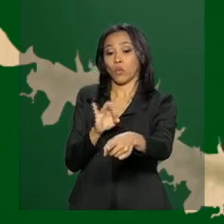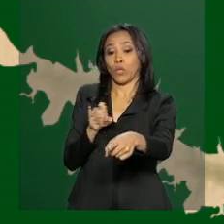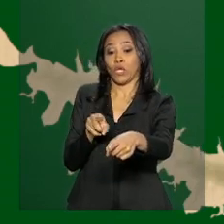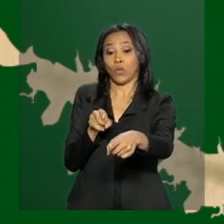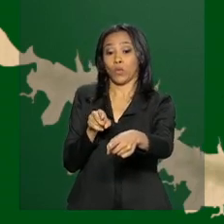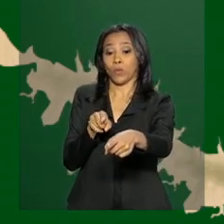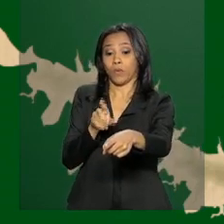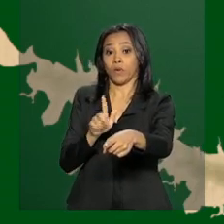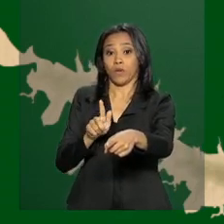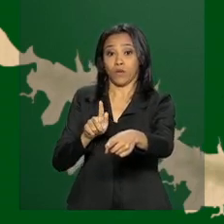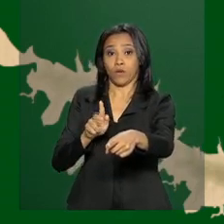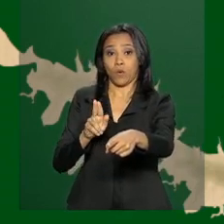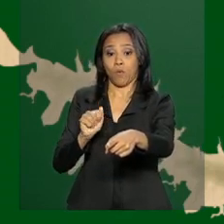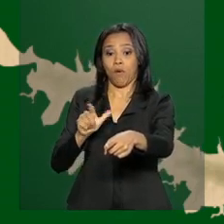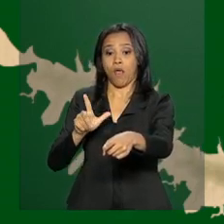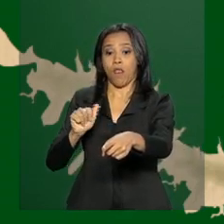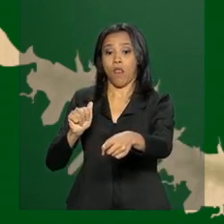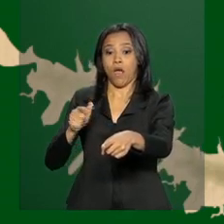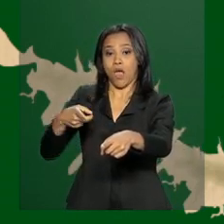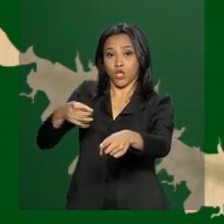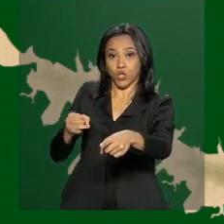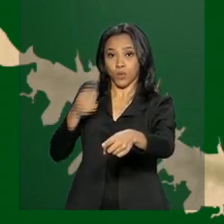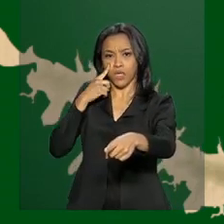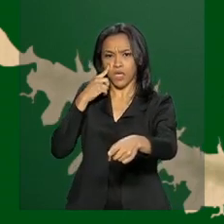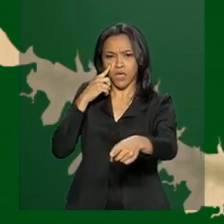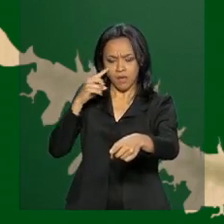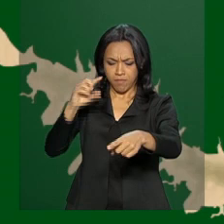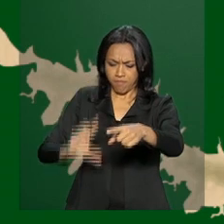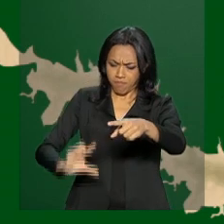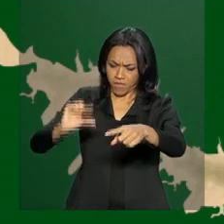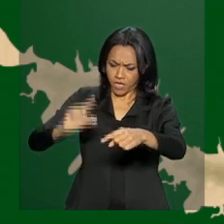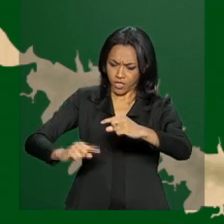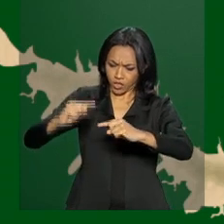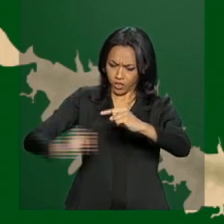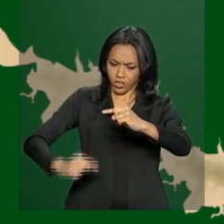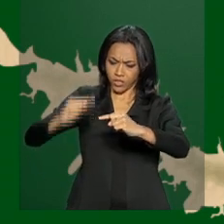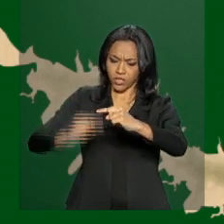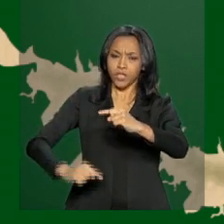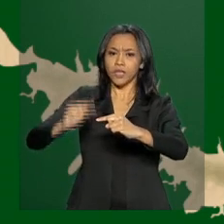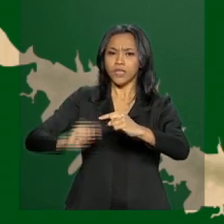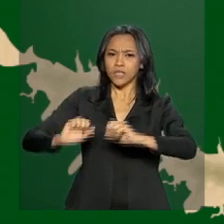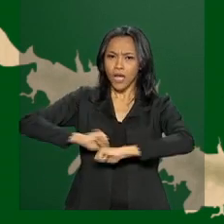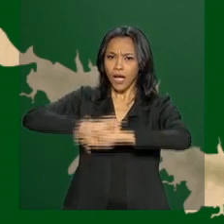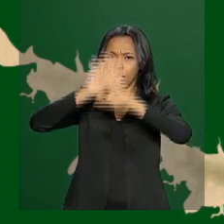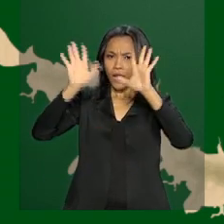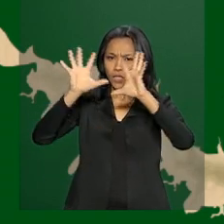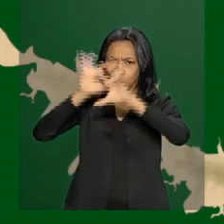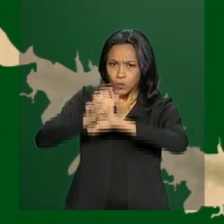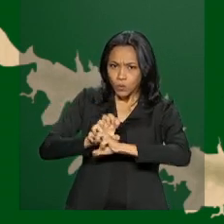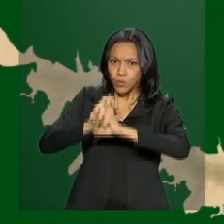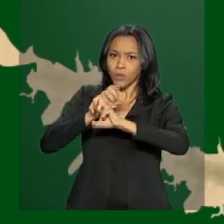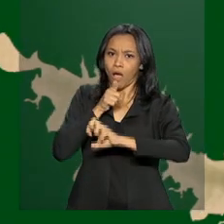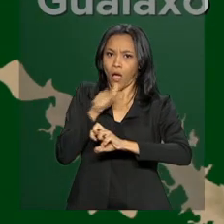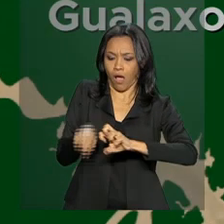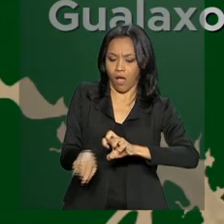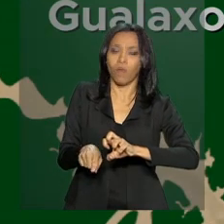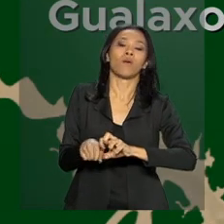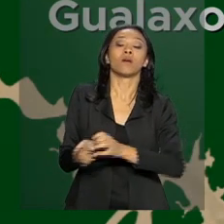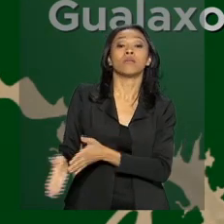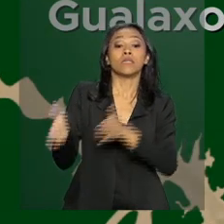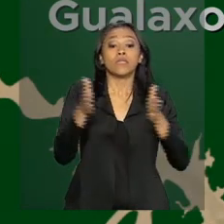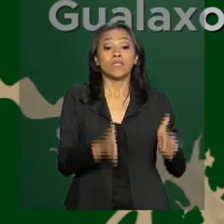nível de turbidez, que mede a transparência da água, abaixo do estabelecido pelo Conselho Nacional de Meio Ambiente. A